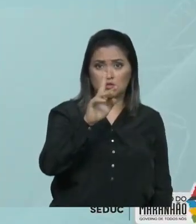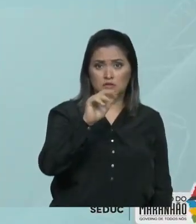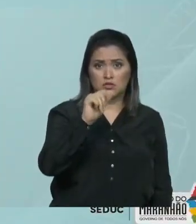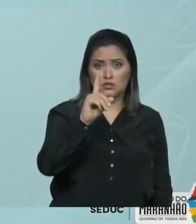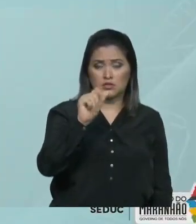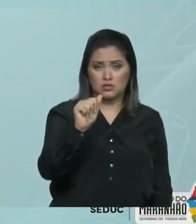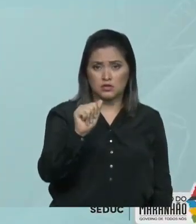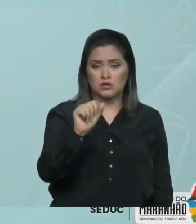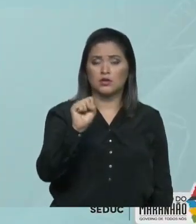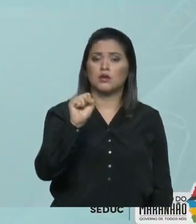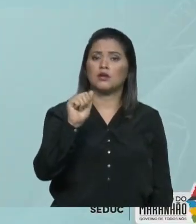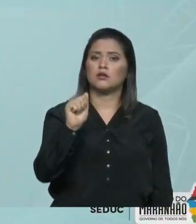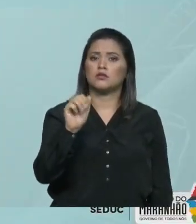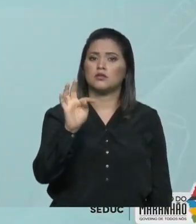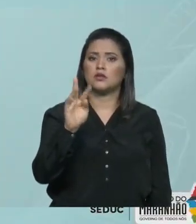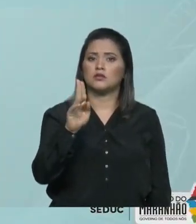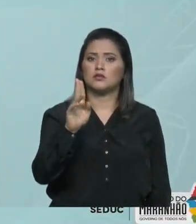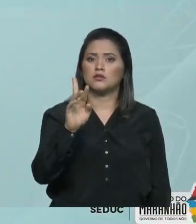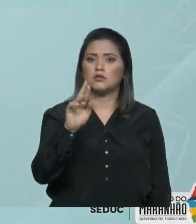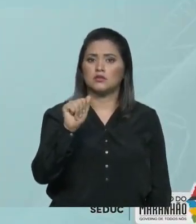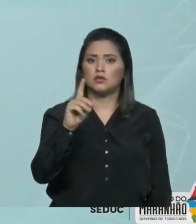Vamos ver Uma seguinte situação Aqui